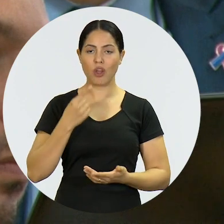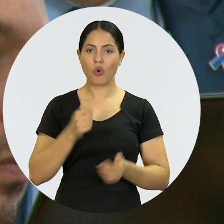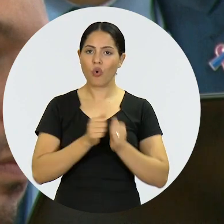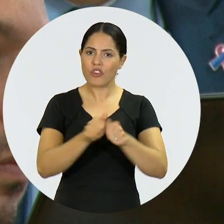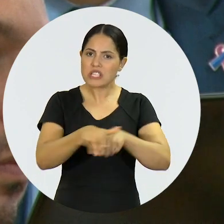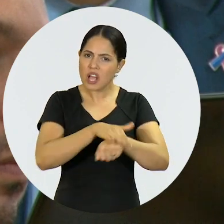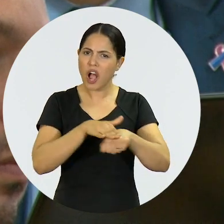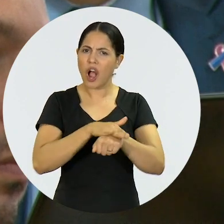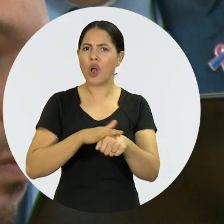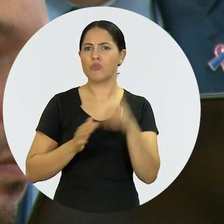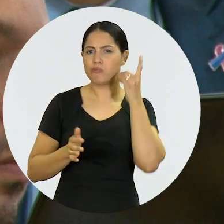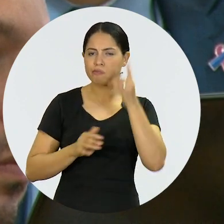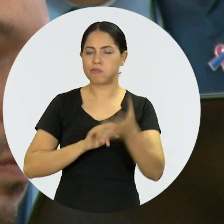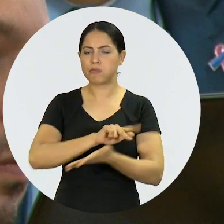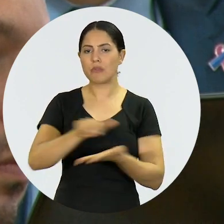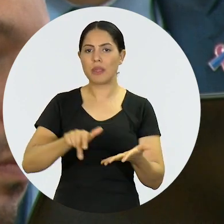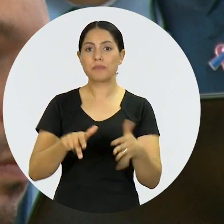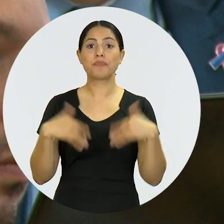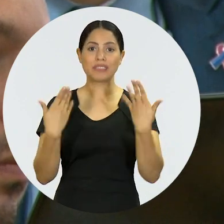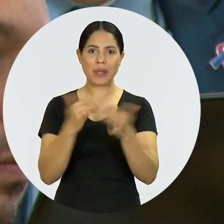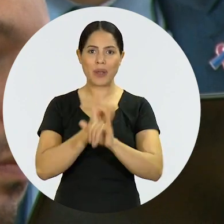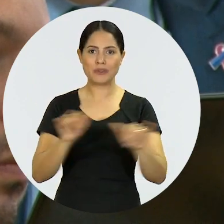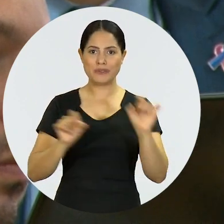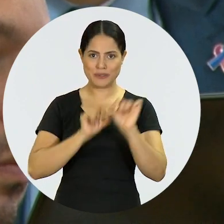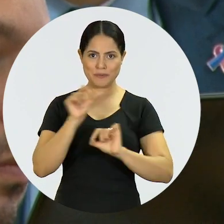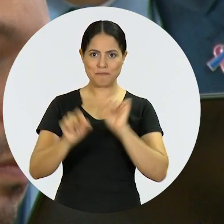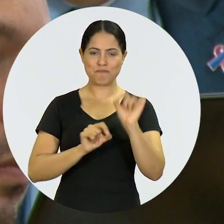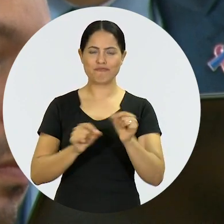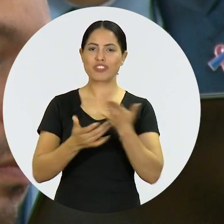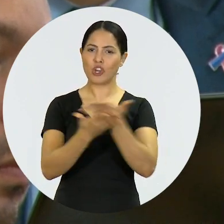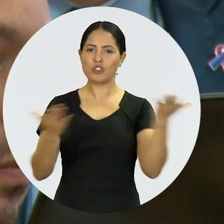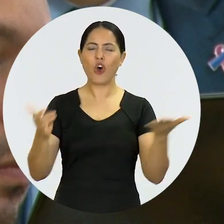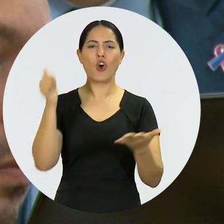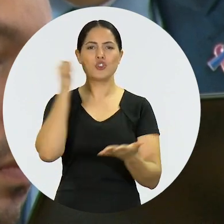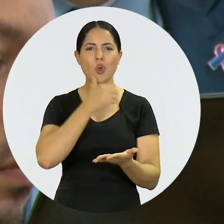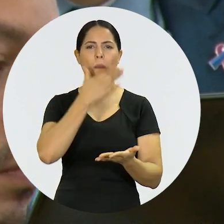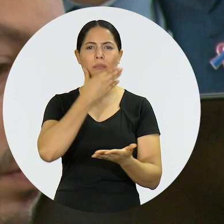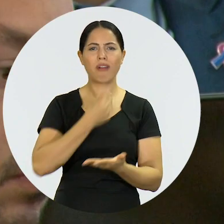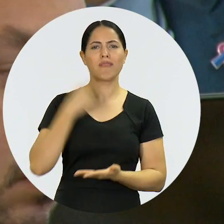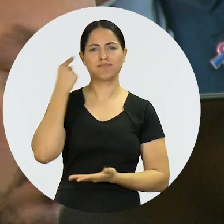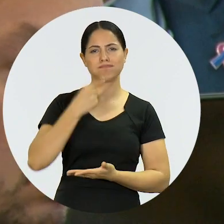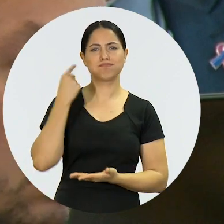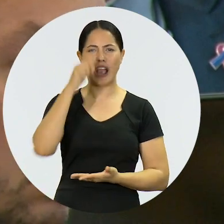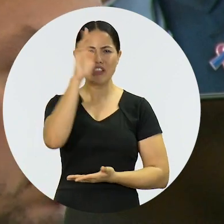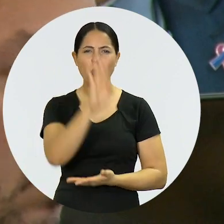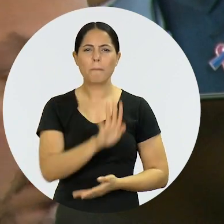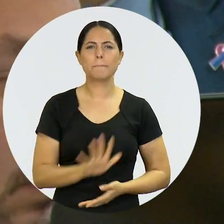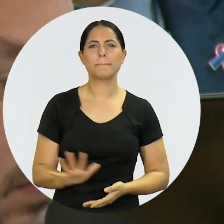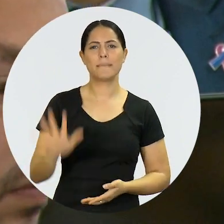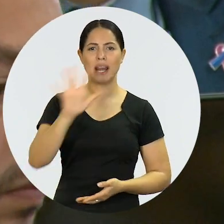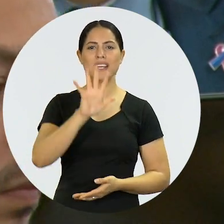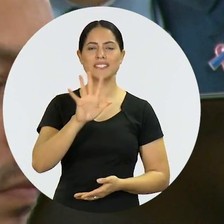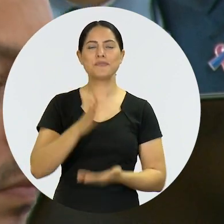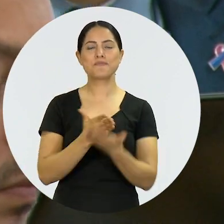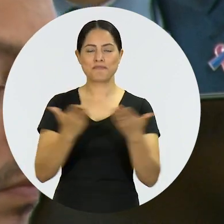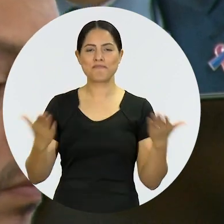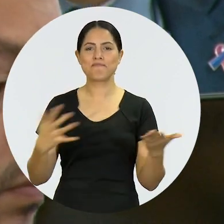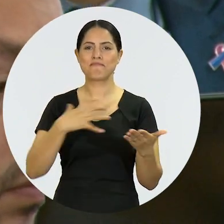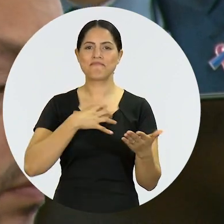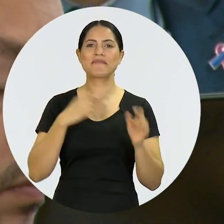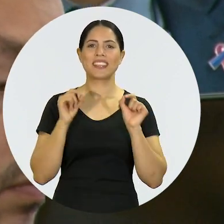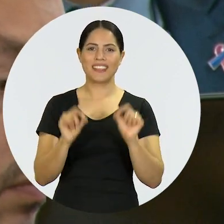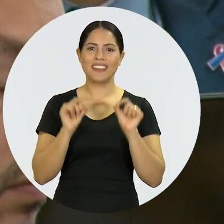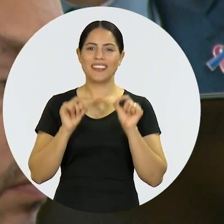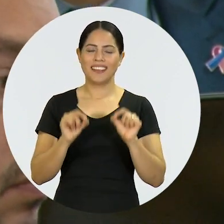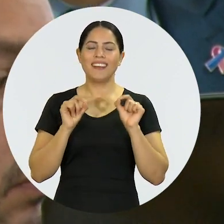os parlamentares. Eu quero dizer que todos nós, advogados, advogadas brasileiros e brasileiras,